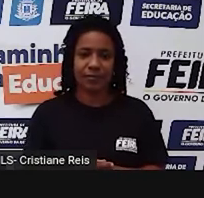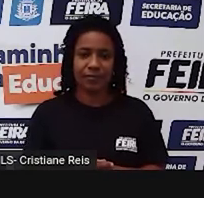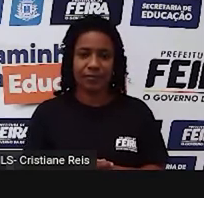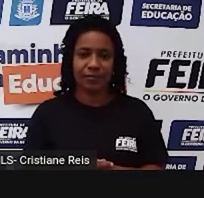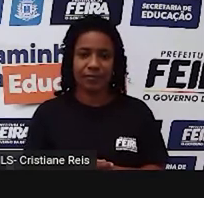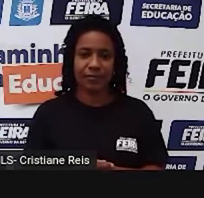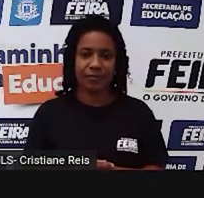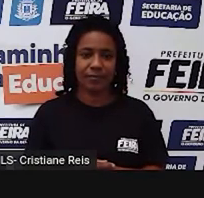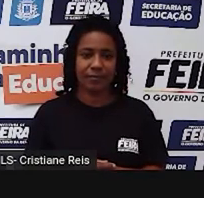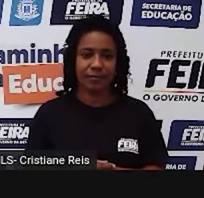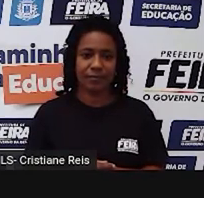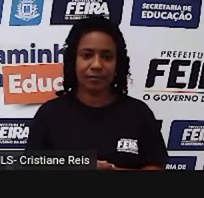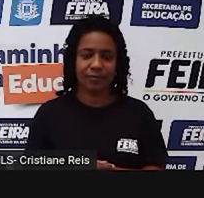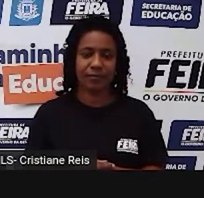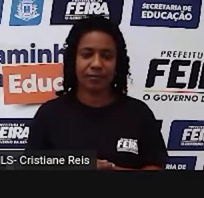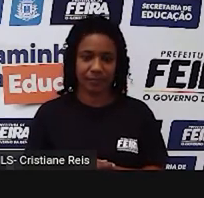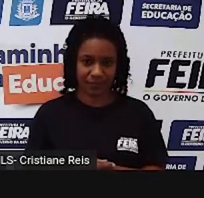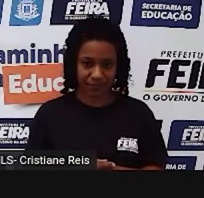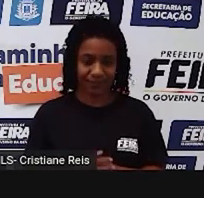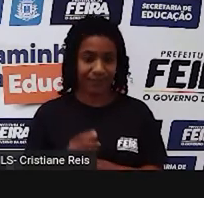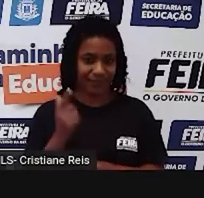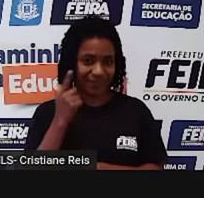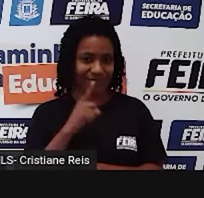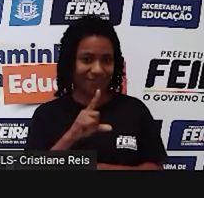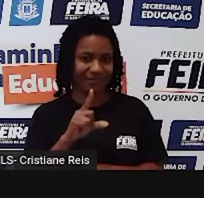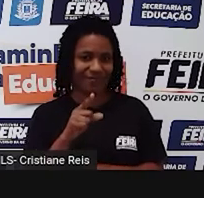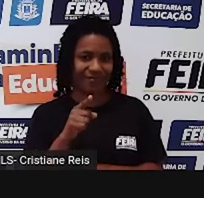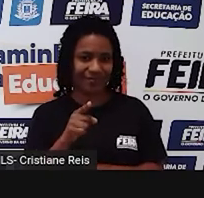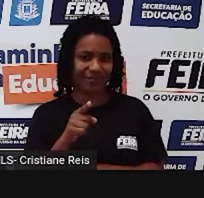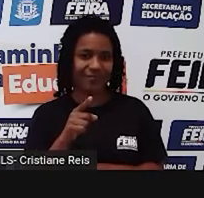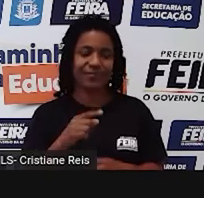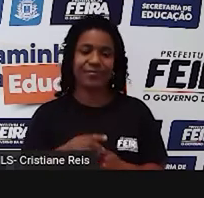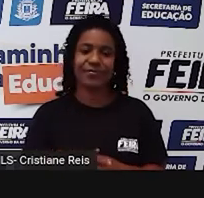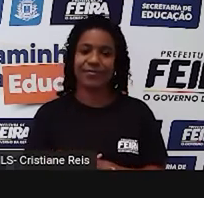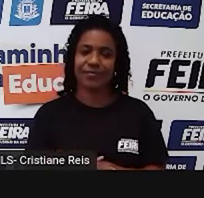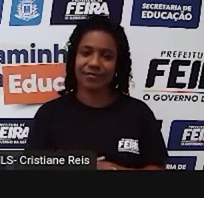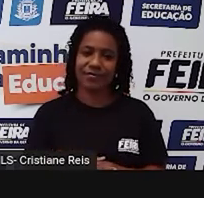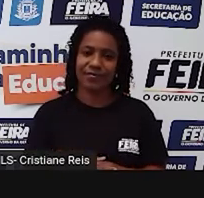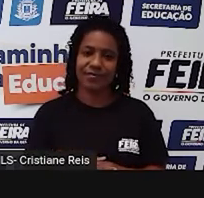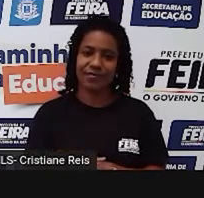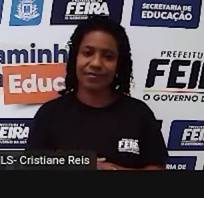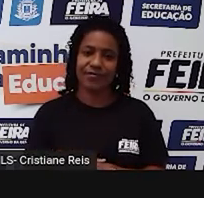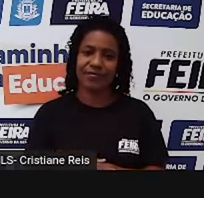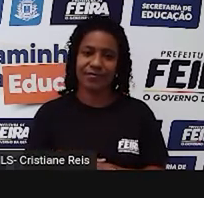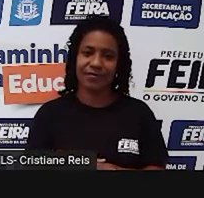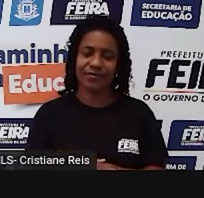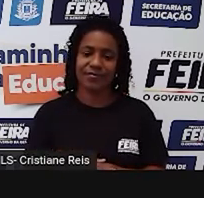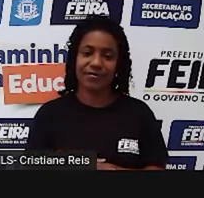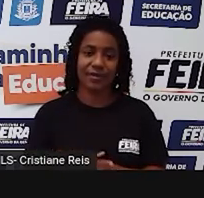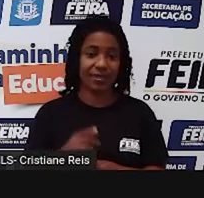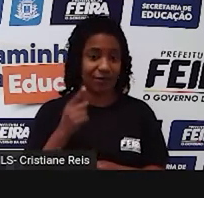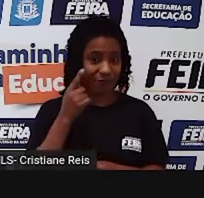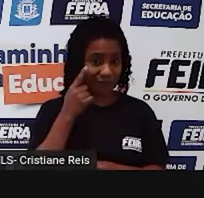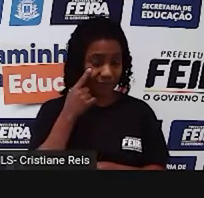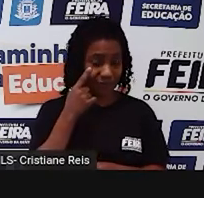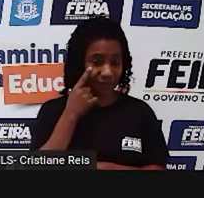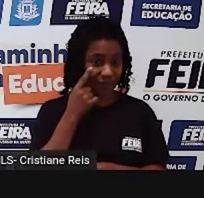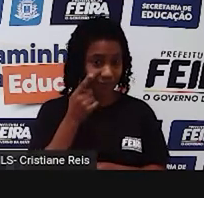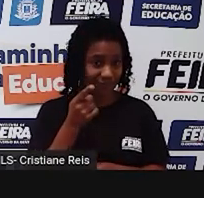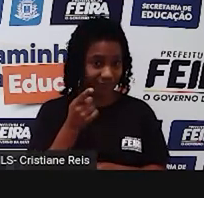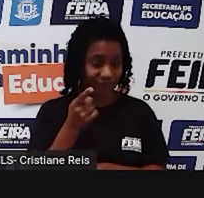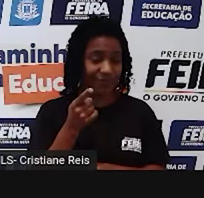Ajudem-me, por favor. Tenha. Ok. Observe que neste caso, é como eu disse para vocês antes, ele termina em